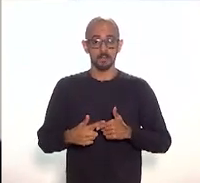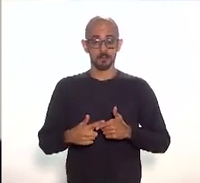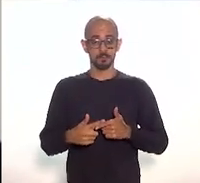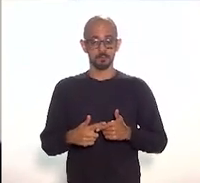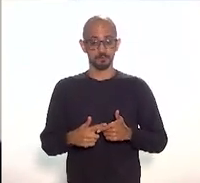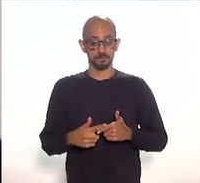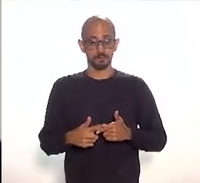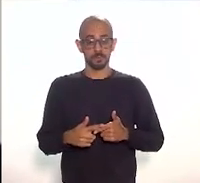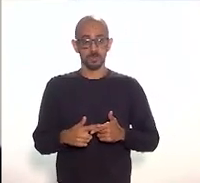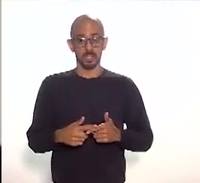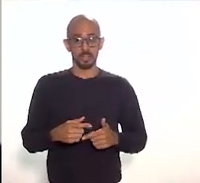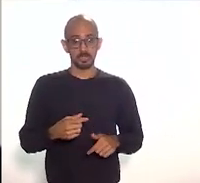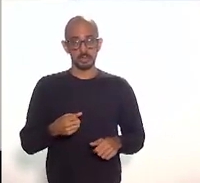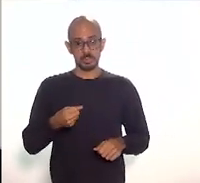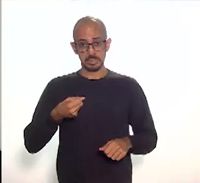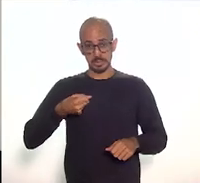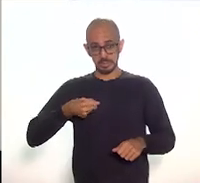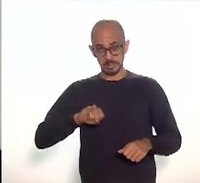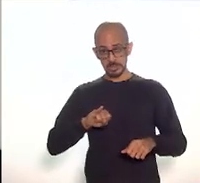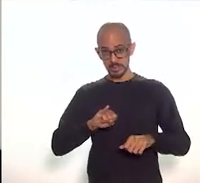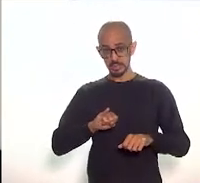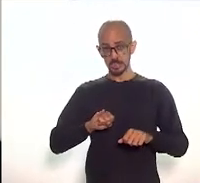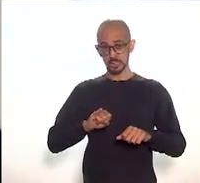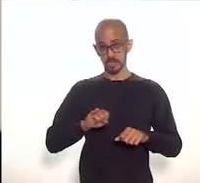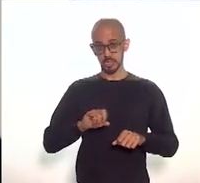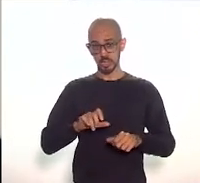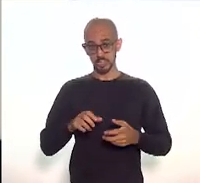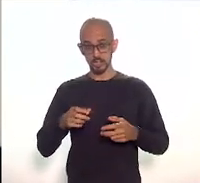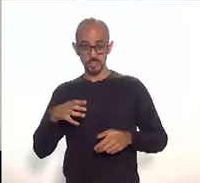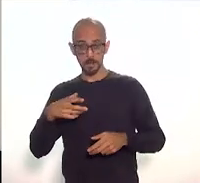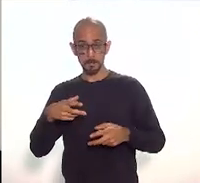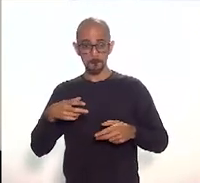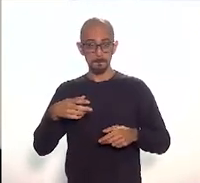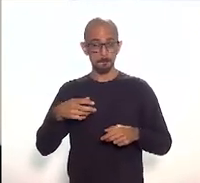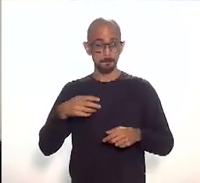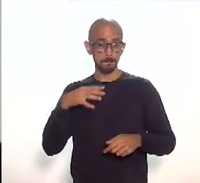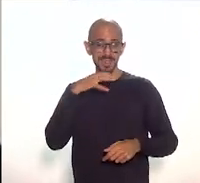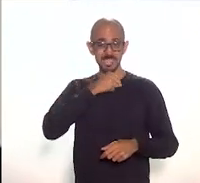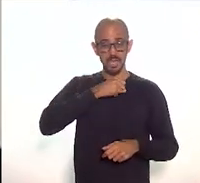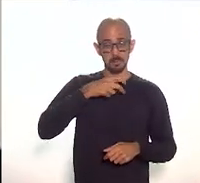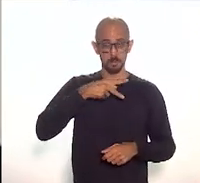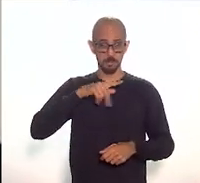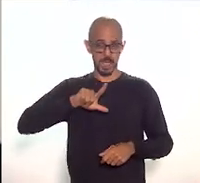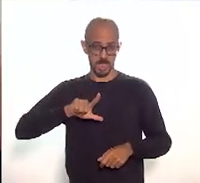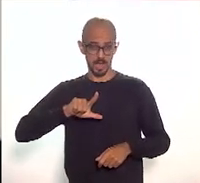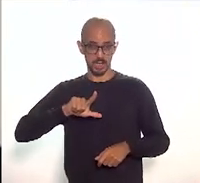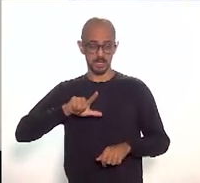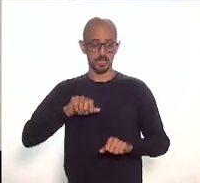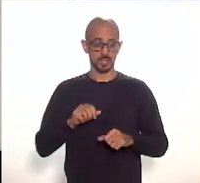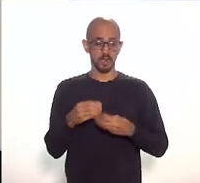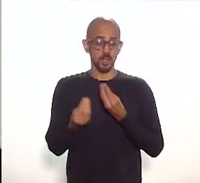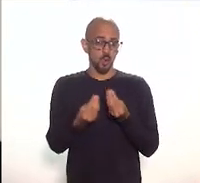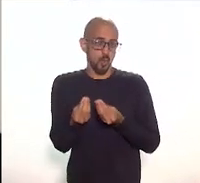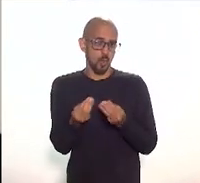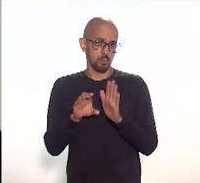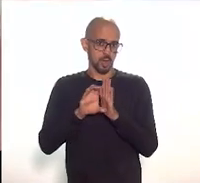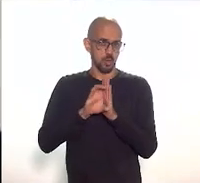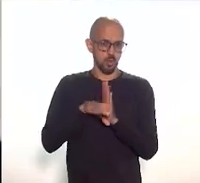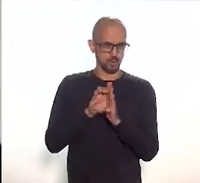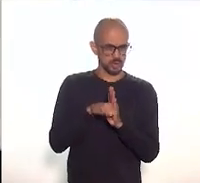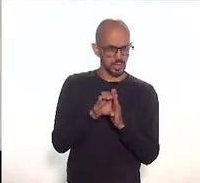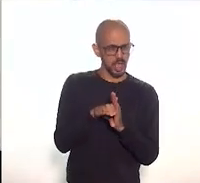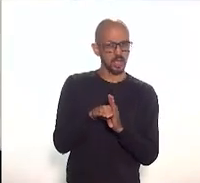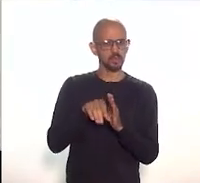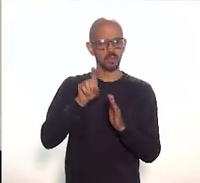da forma como está estruturado no PL, baseado na conceituação de comunidade de paisagem,